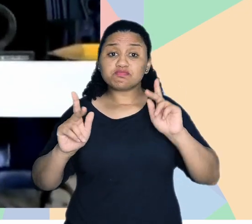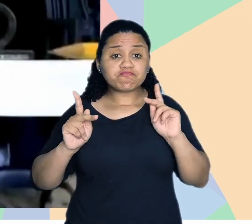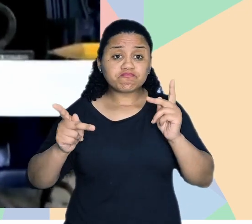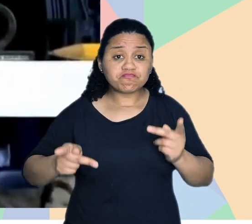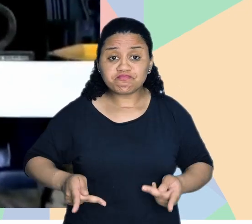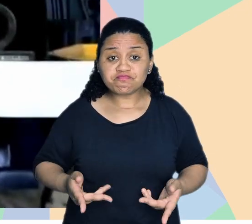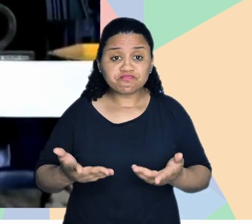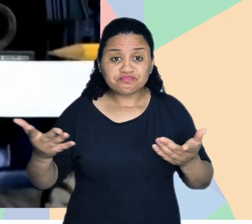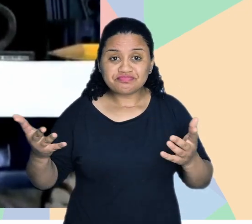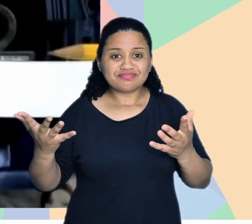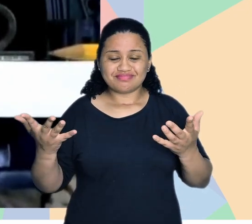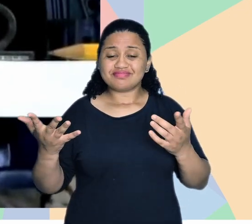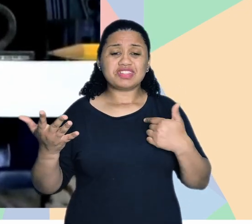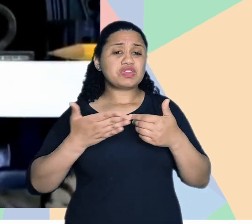humano.